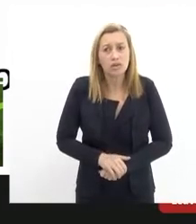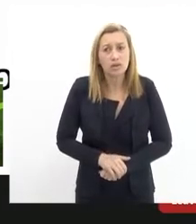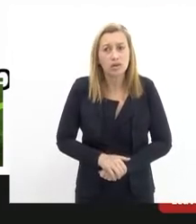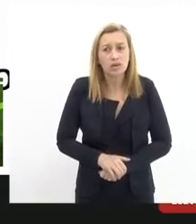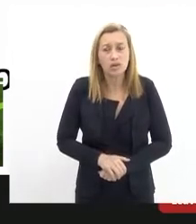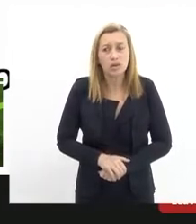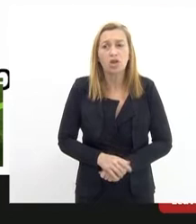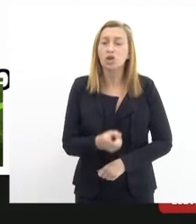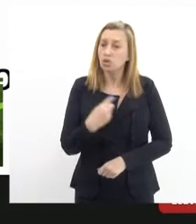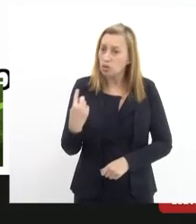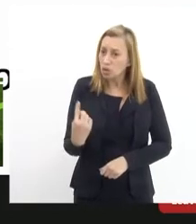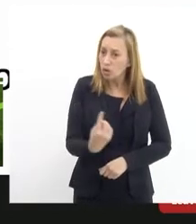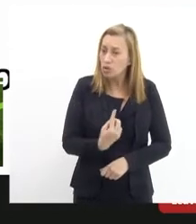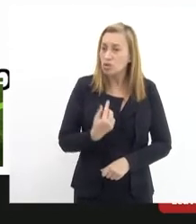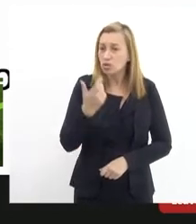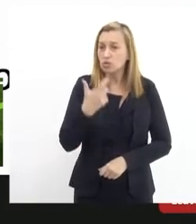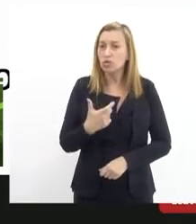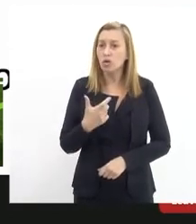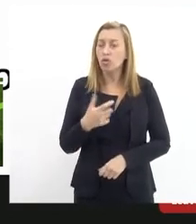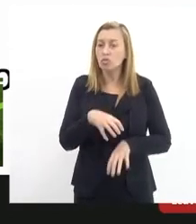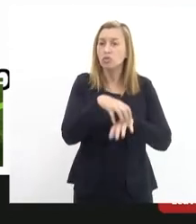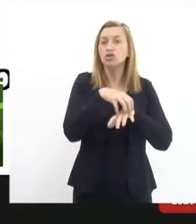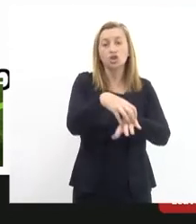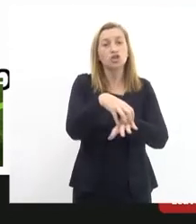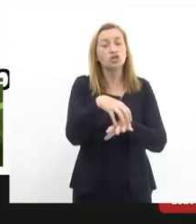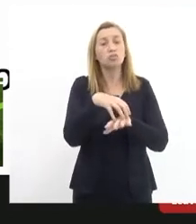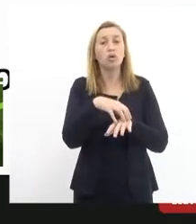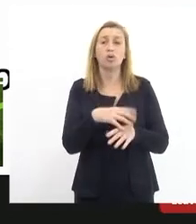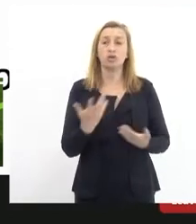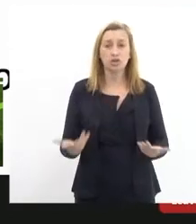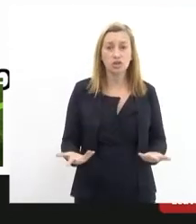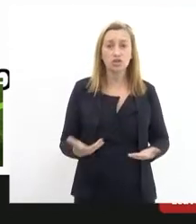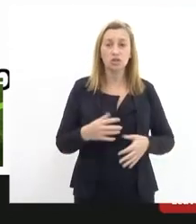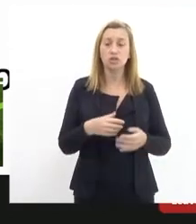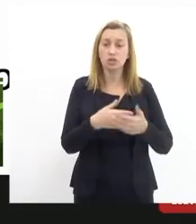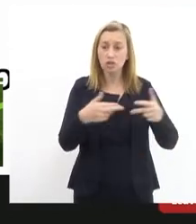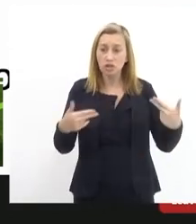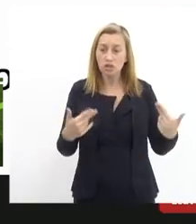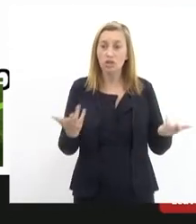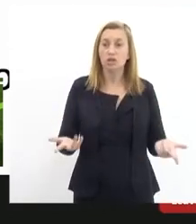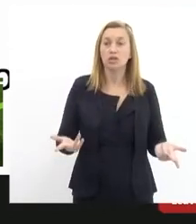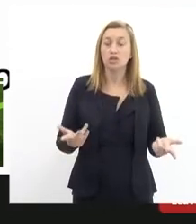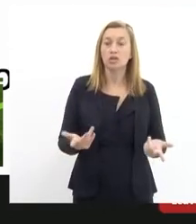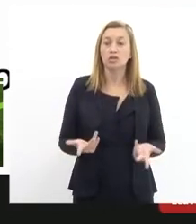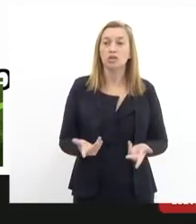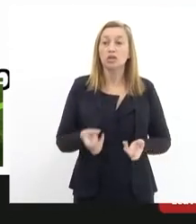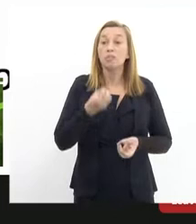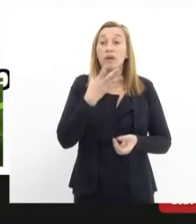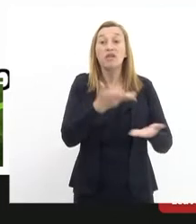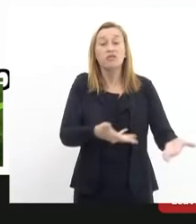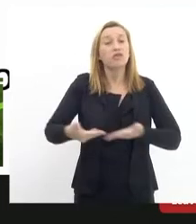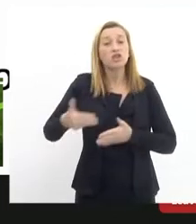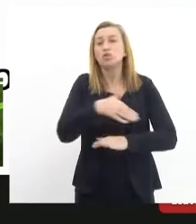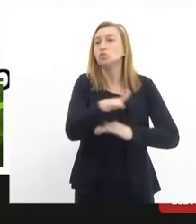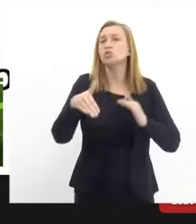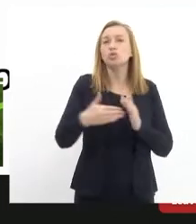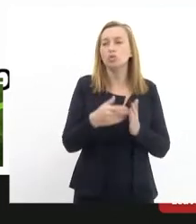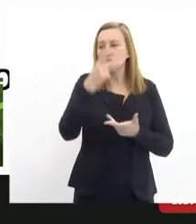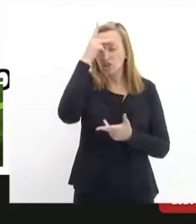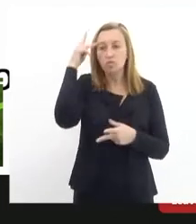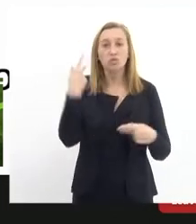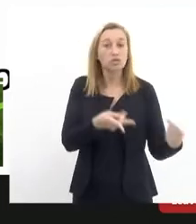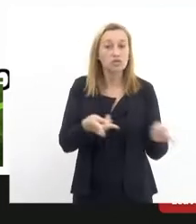Nós somos um meio de transporte dos moradores ao qual são bem-vindos todos os visitantes.